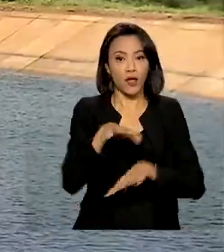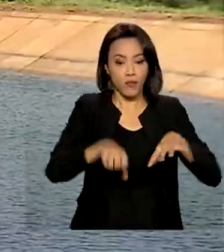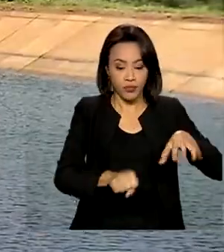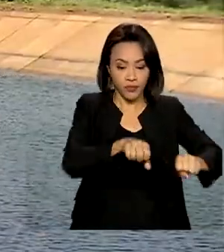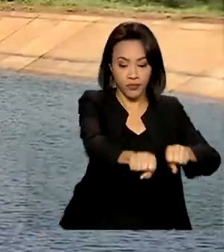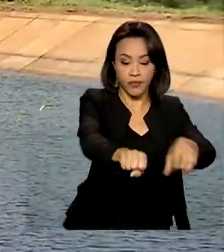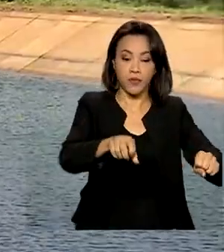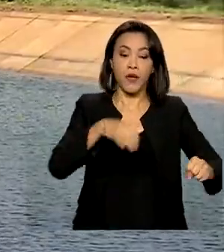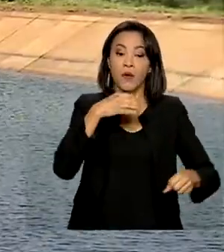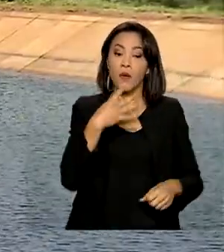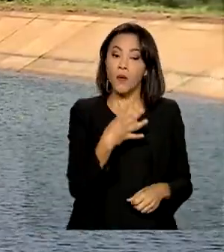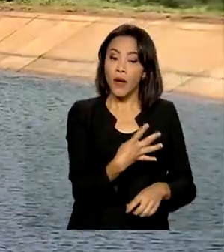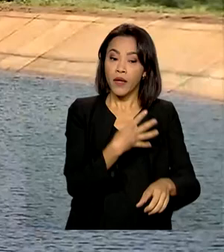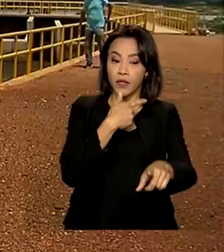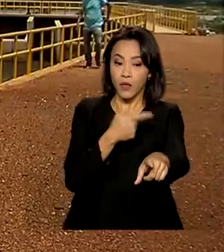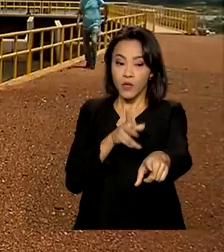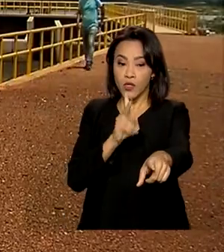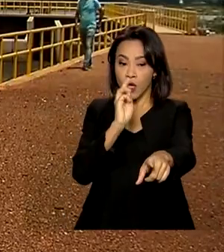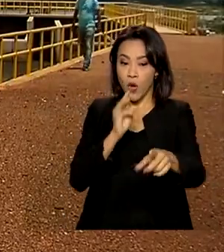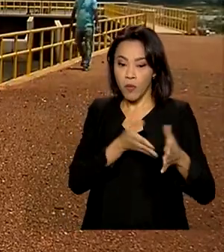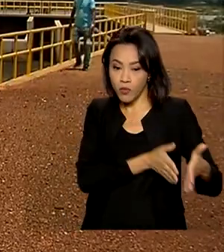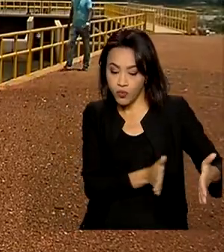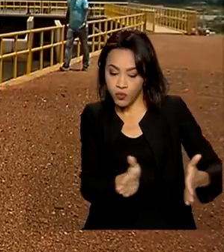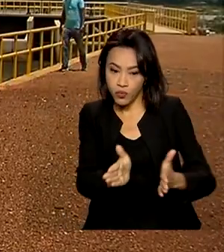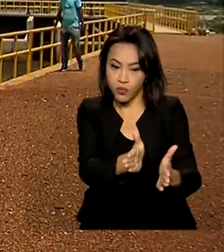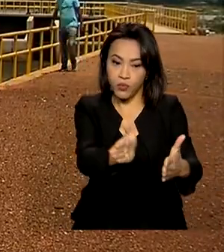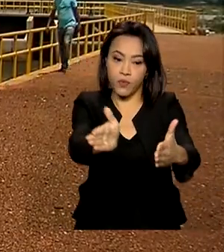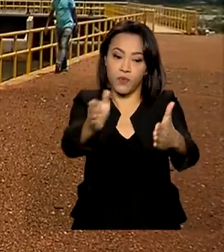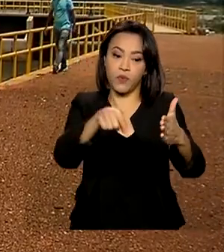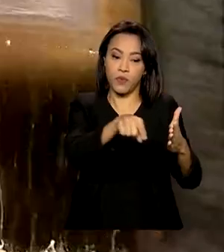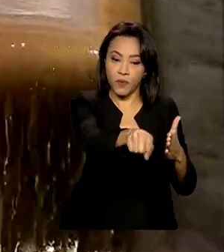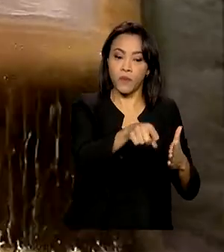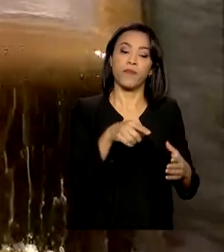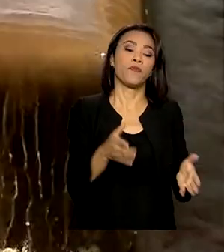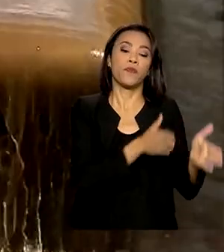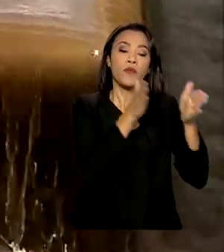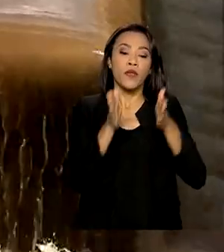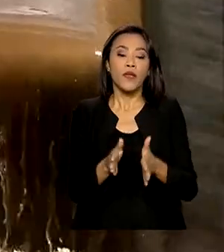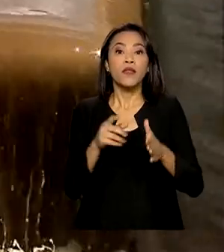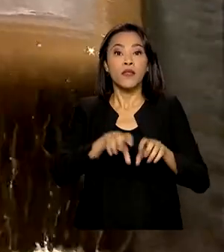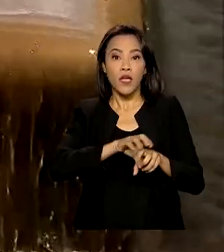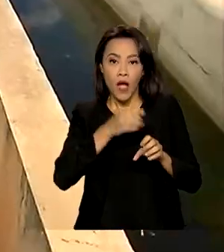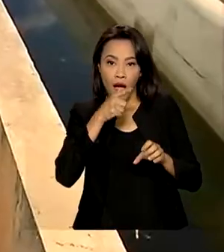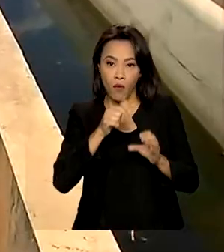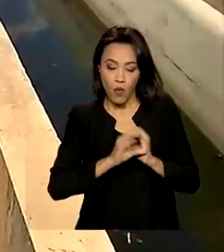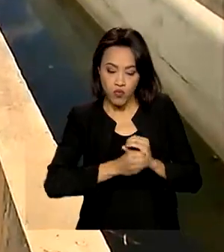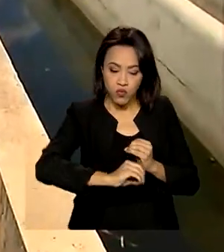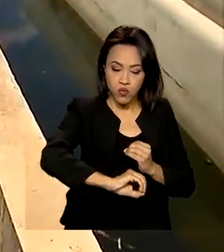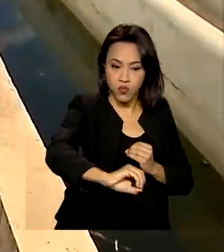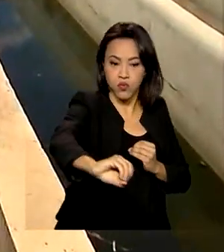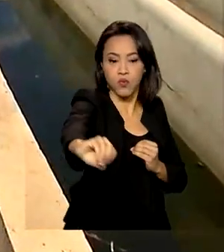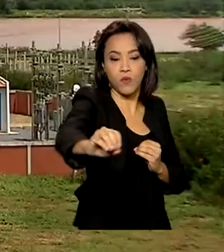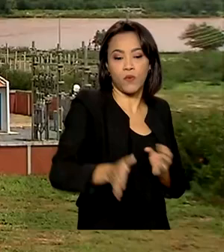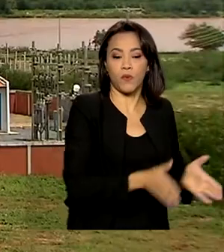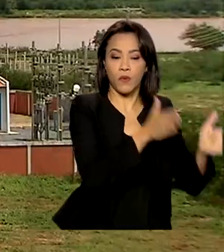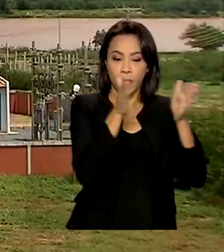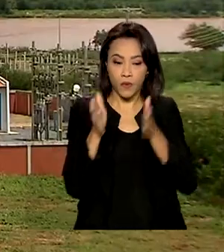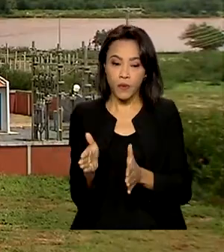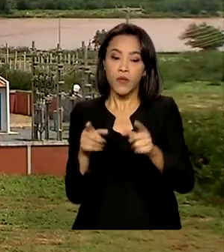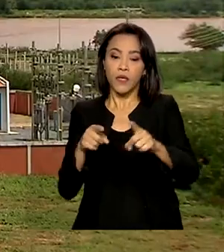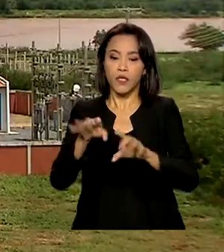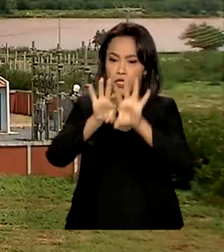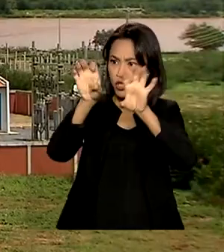42 quilômetros de canal, estação de bombeamento principal, adutoras, estação de pressurização e